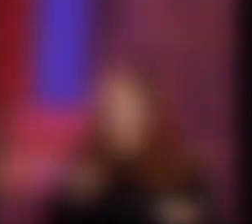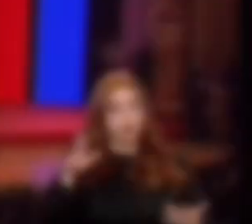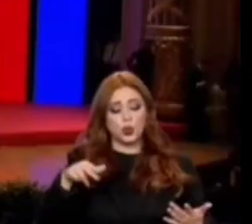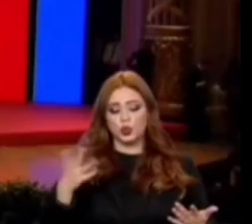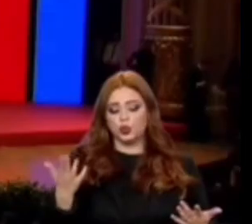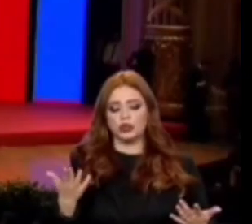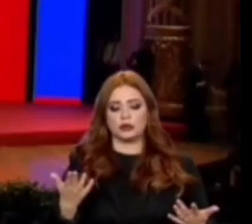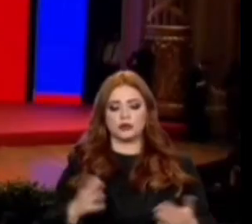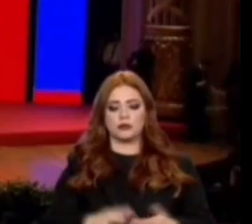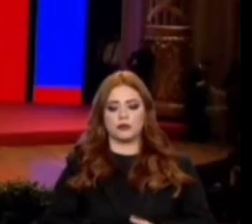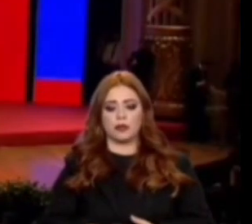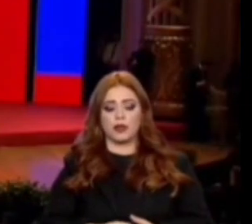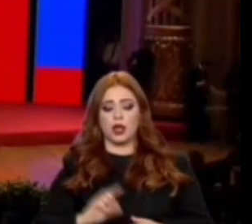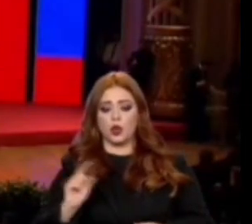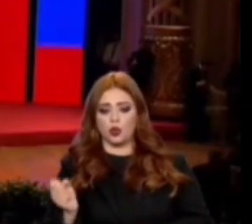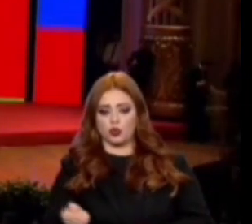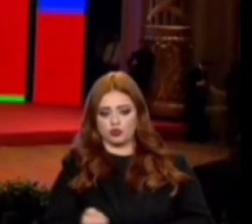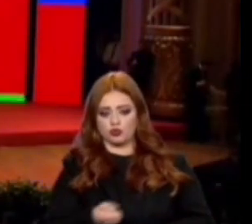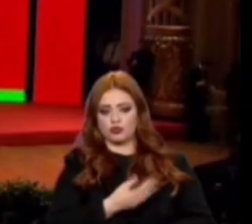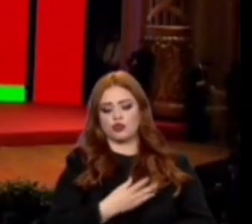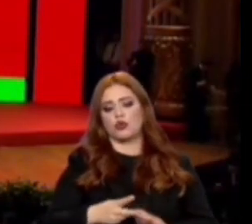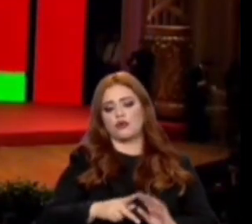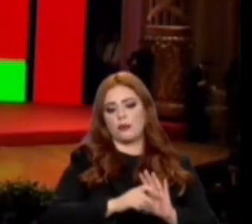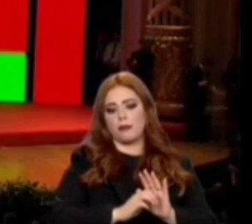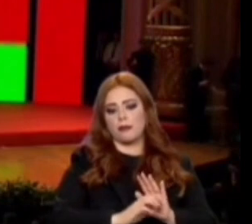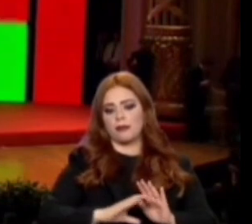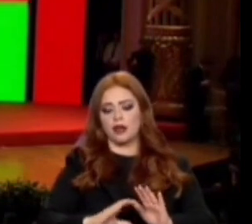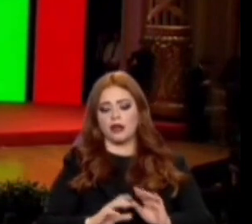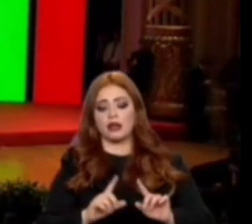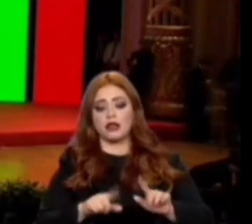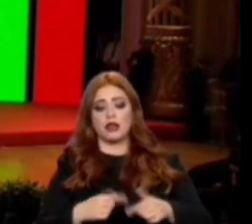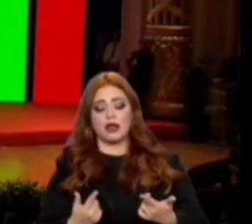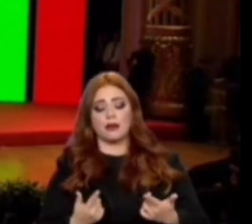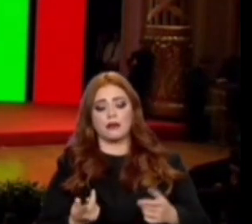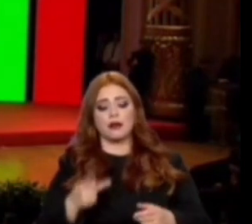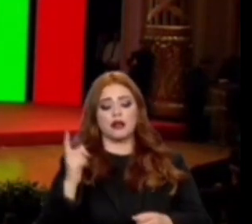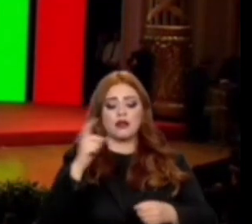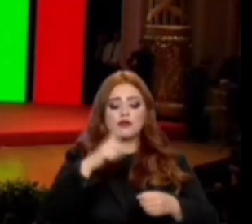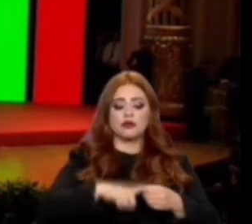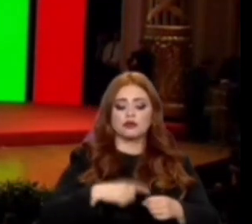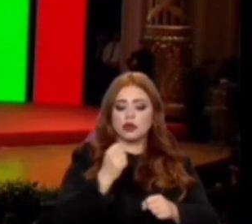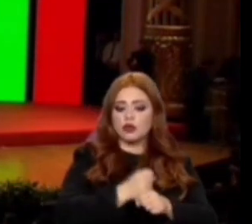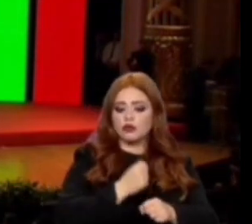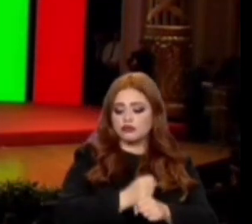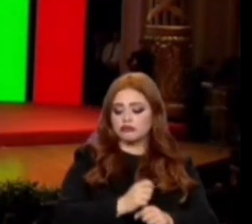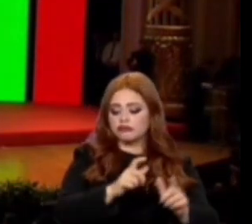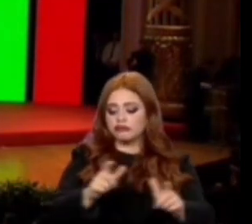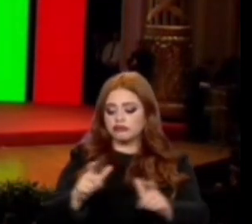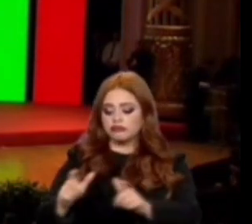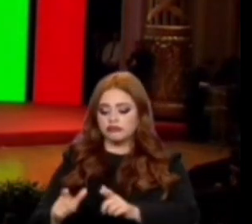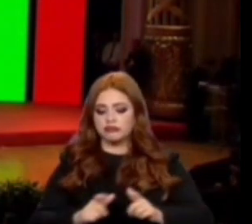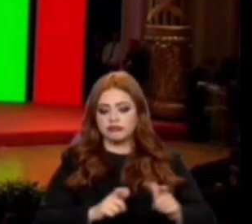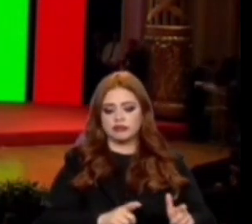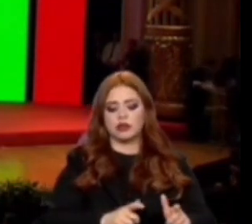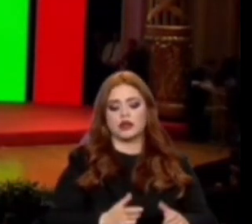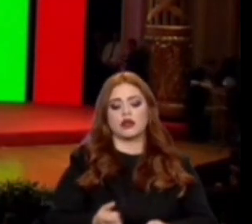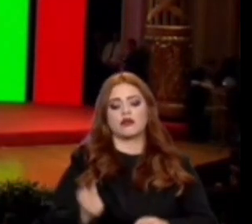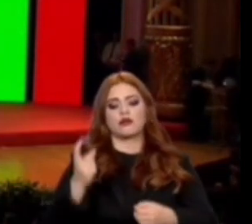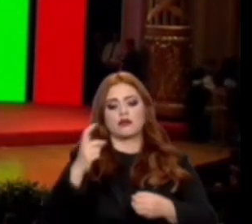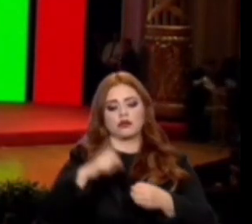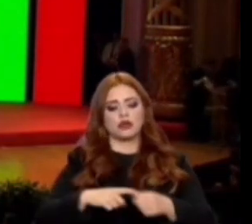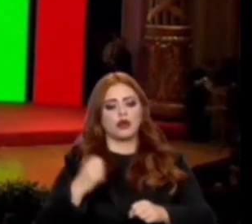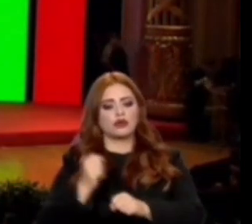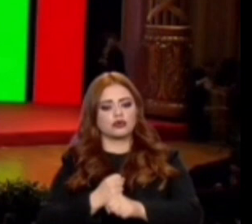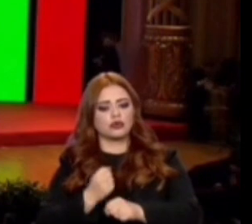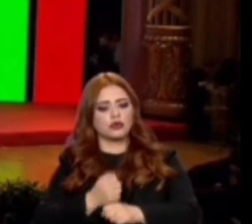presidente. O novo PAC é um grande instrumento para retomar a construção desse setor, reativar esse setor, construir